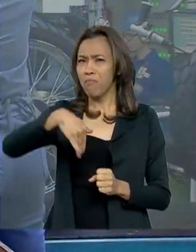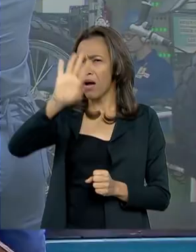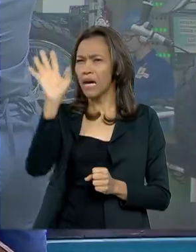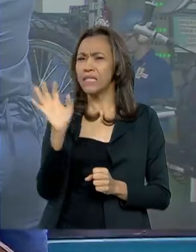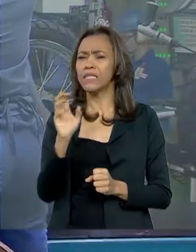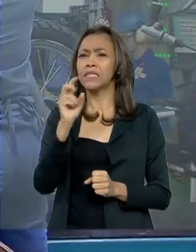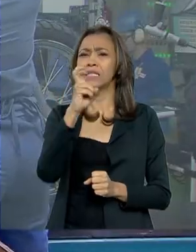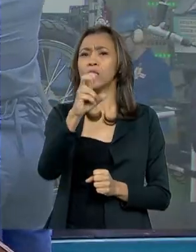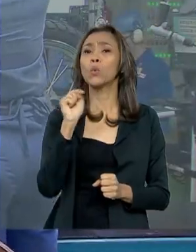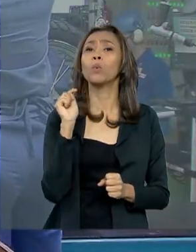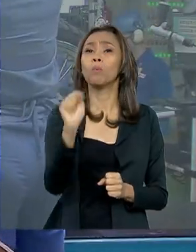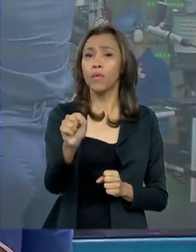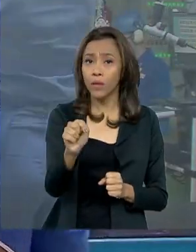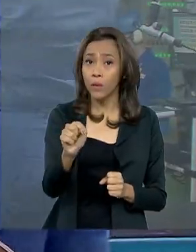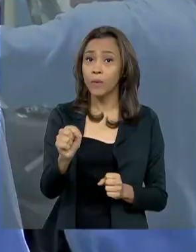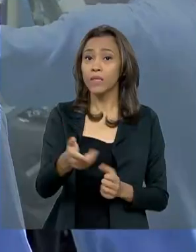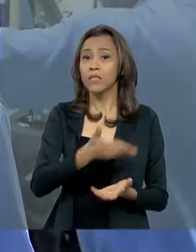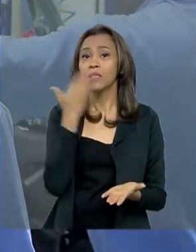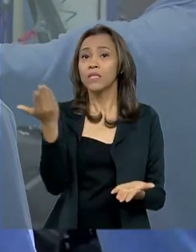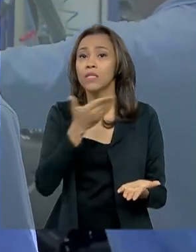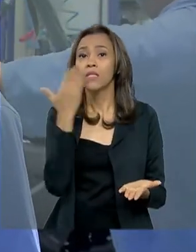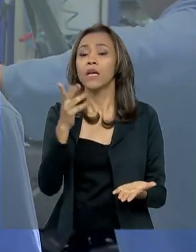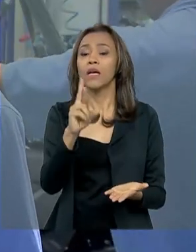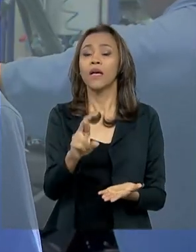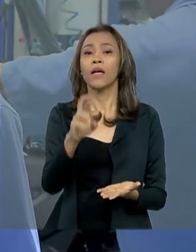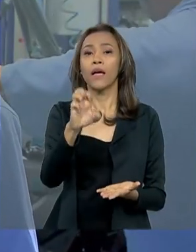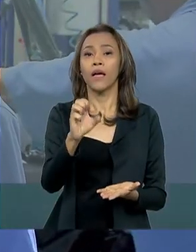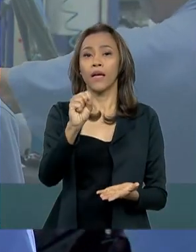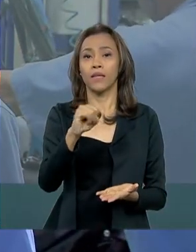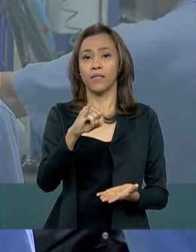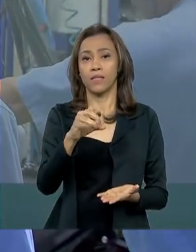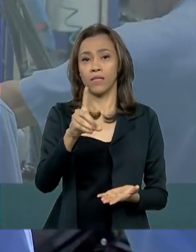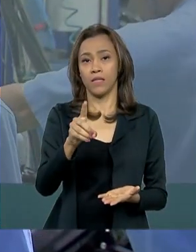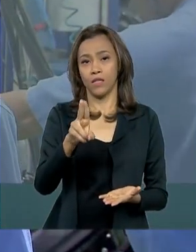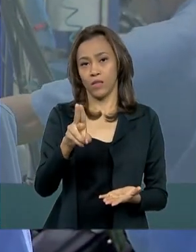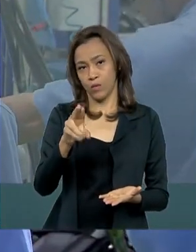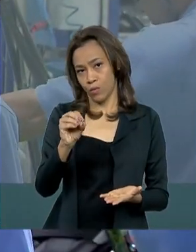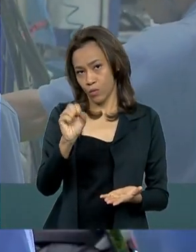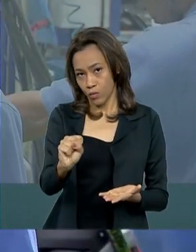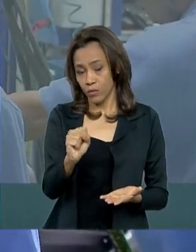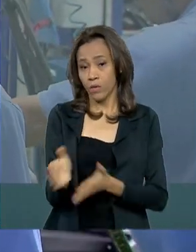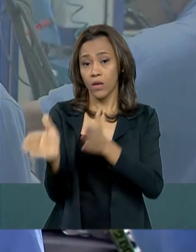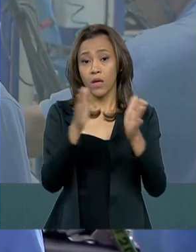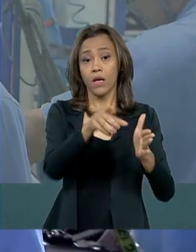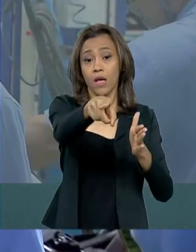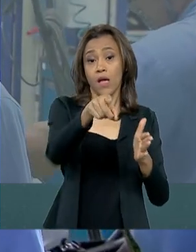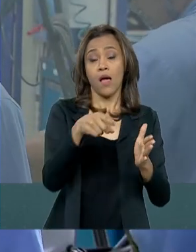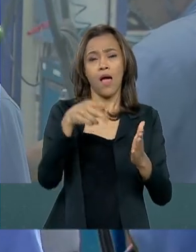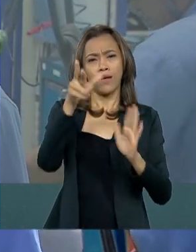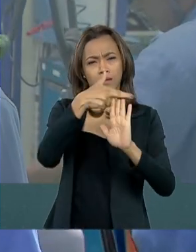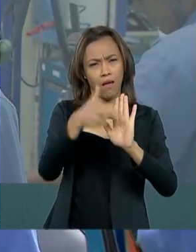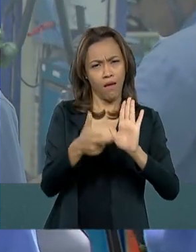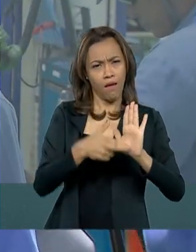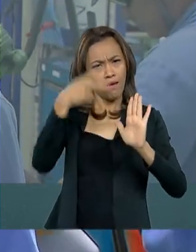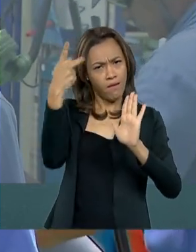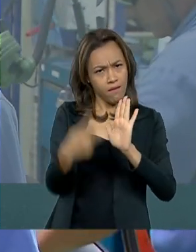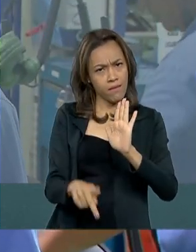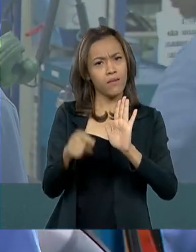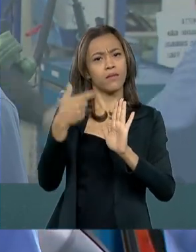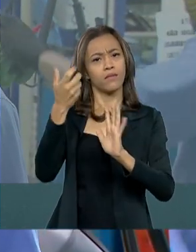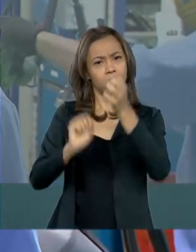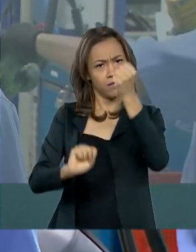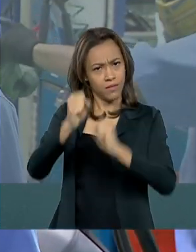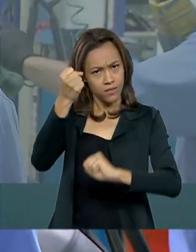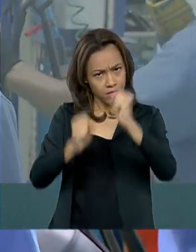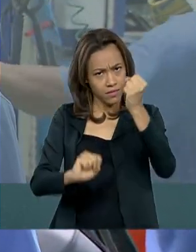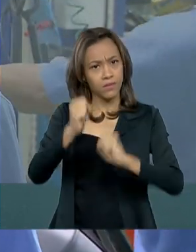5 mil toneladas de resíduos. Uma das nossas diretrizes ambientais definidas pela YMC, que fica no